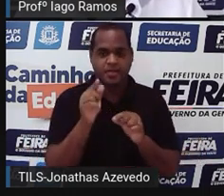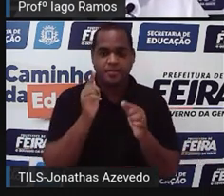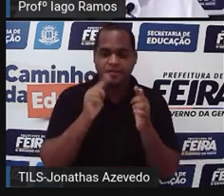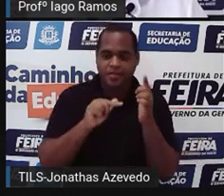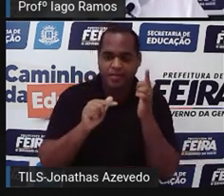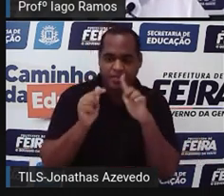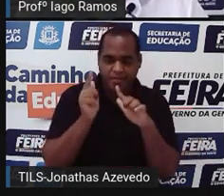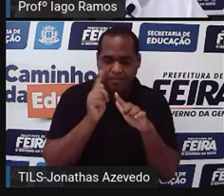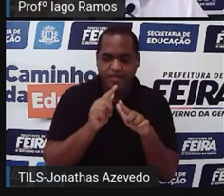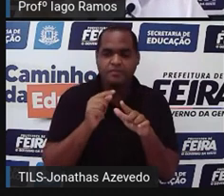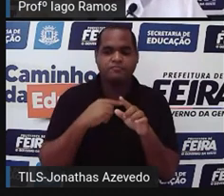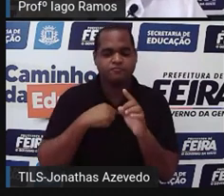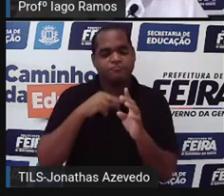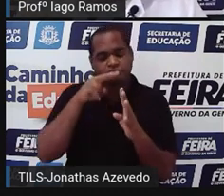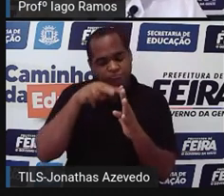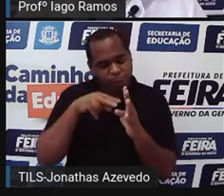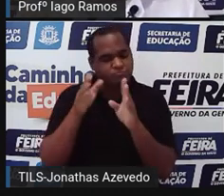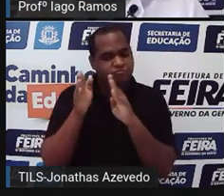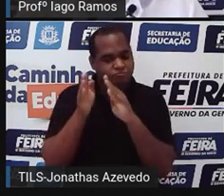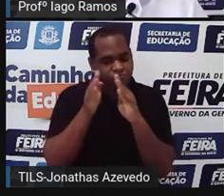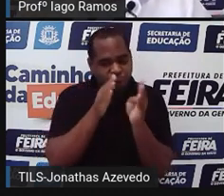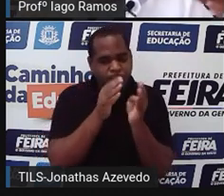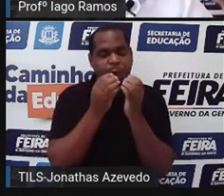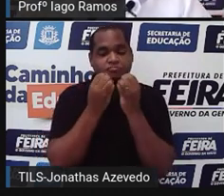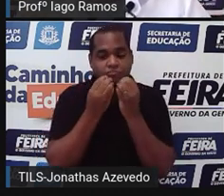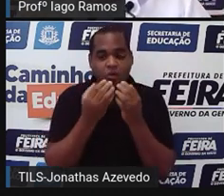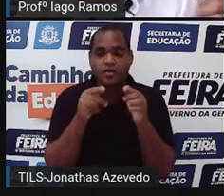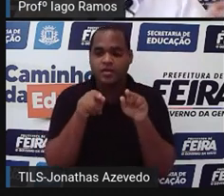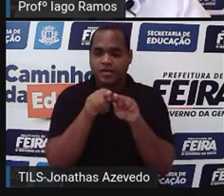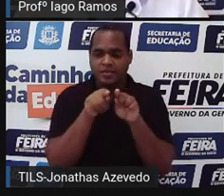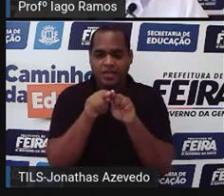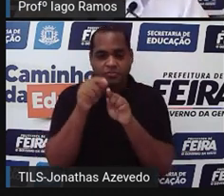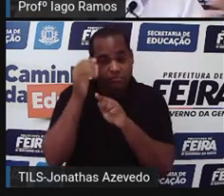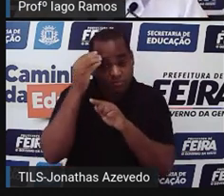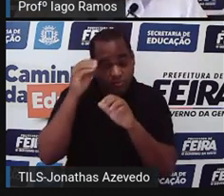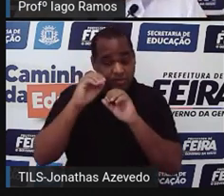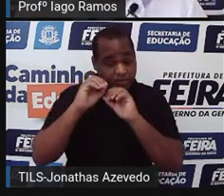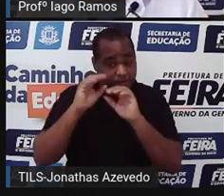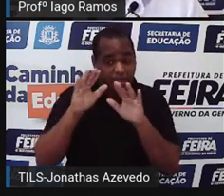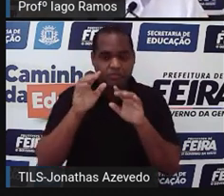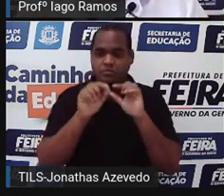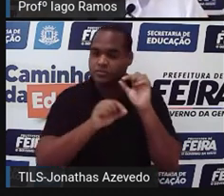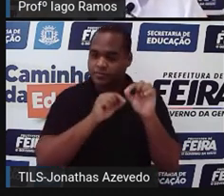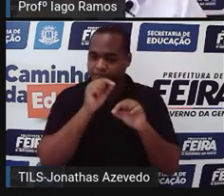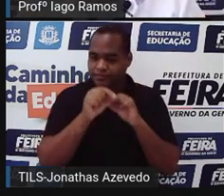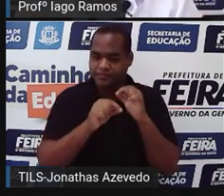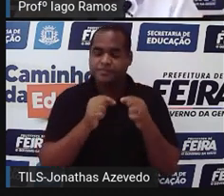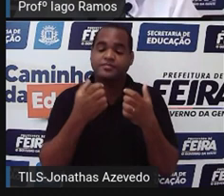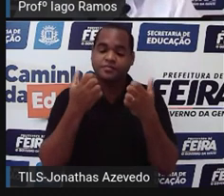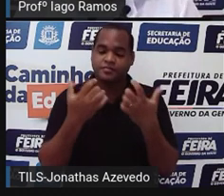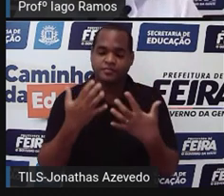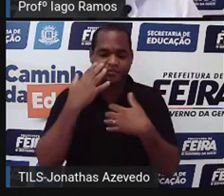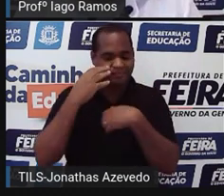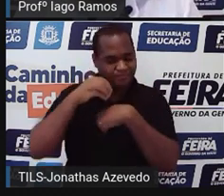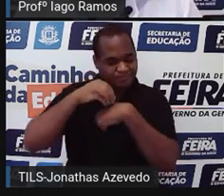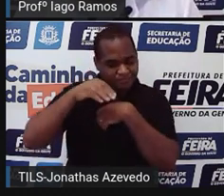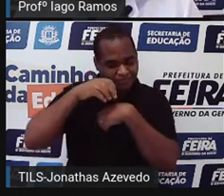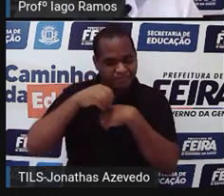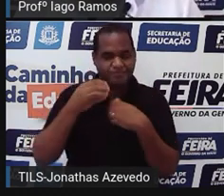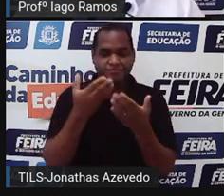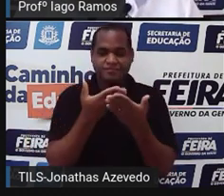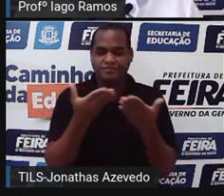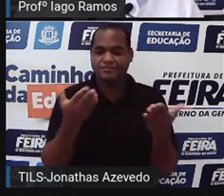a leitura desse gráfico e entender a mensagem que esse gráfico está trazendo para nós.